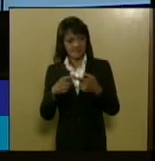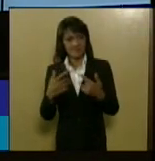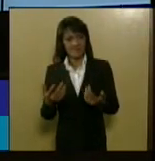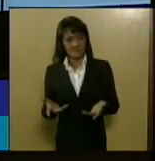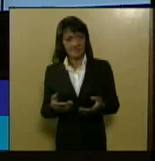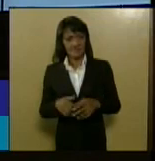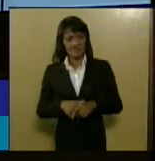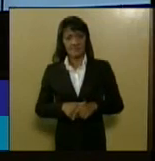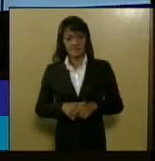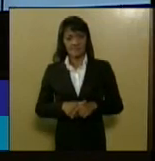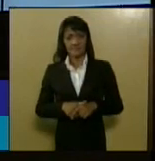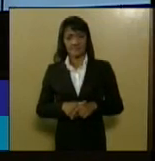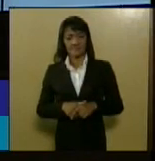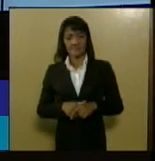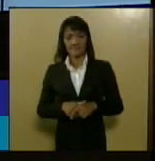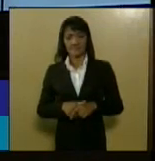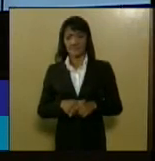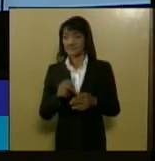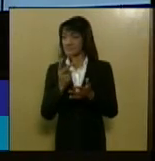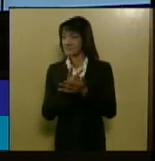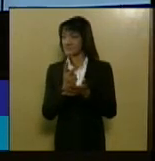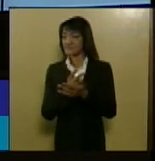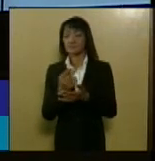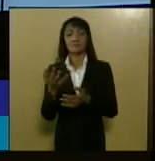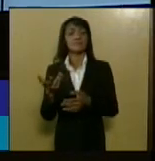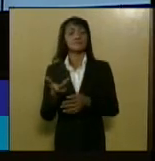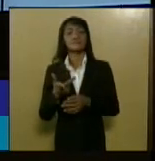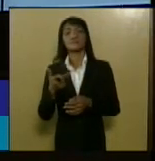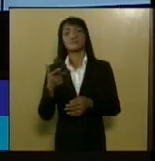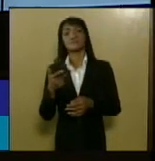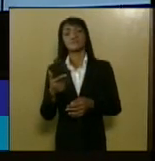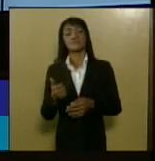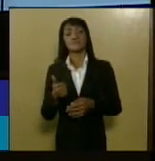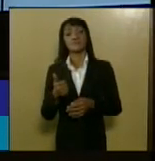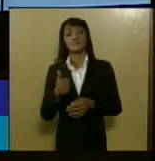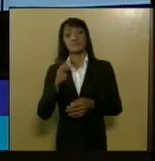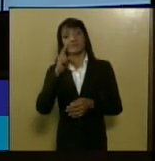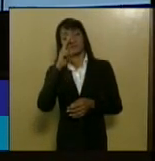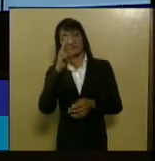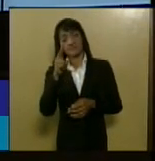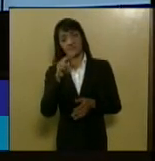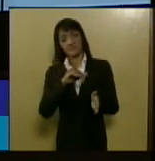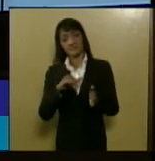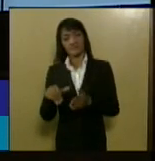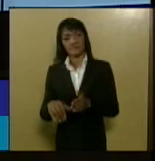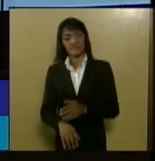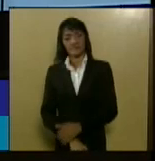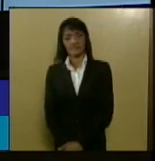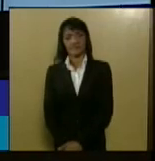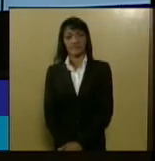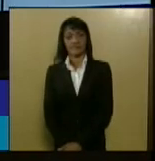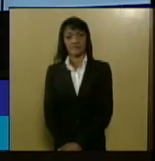comprometimento é sistêmico é de uma forma alarmante o próximo por favor